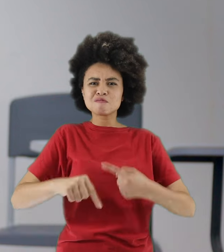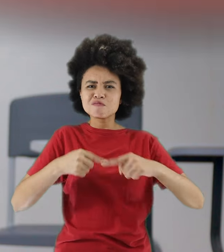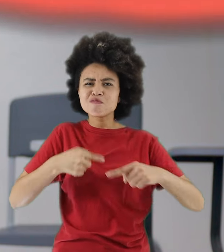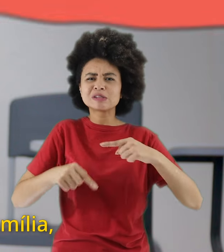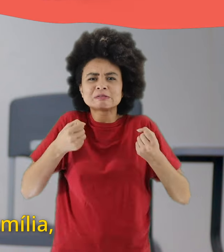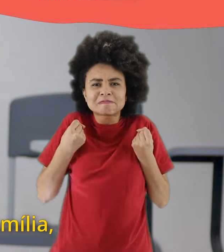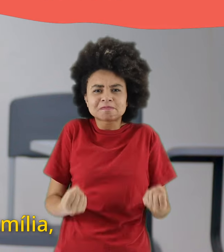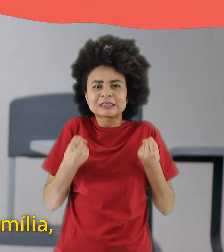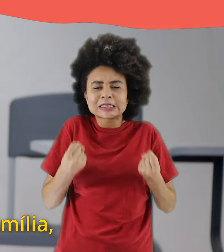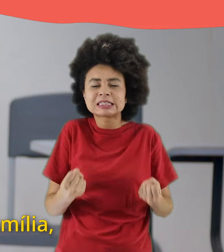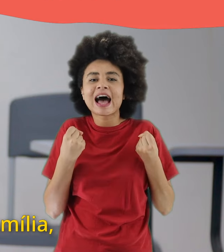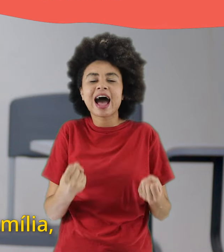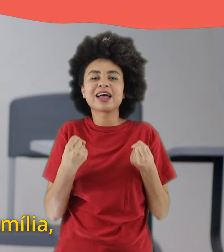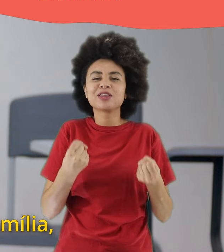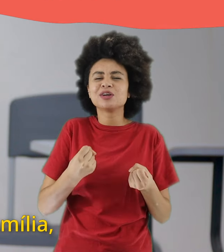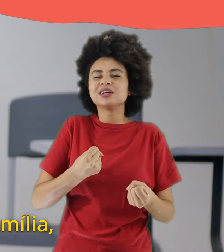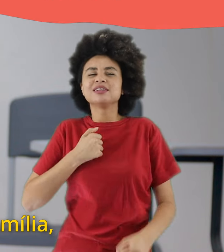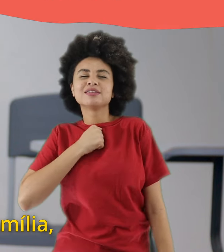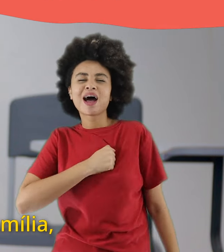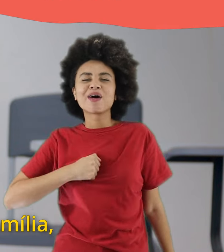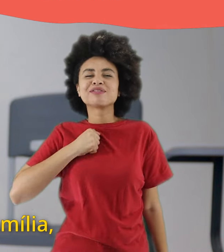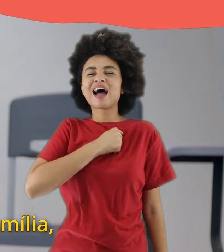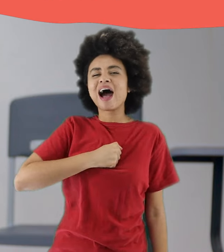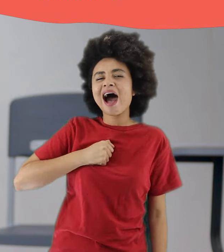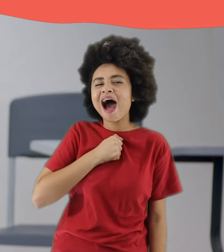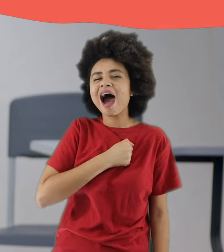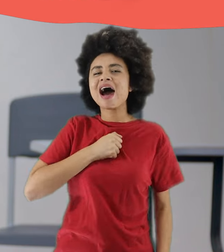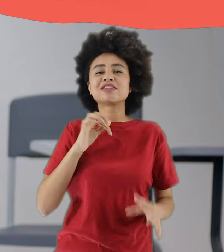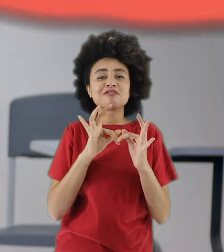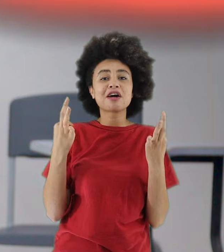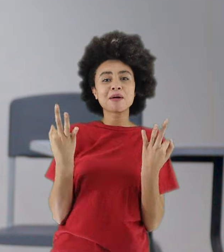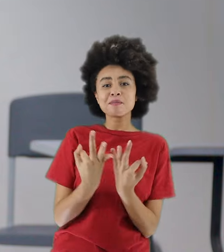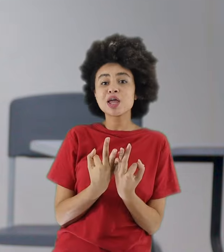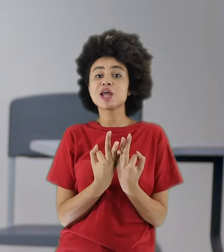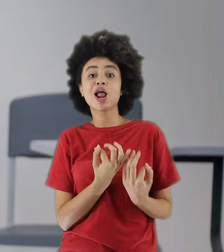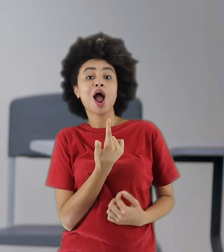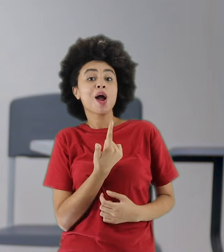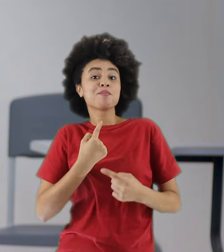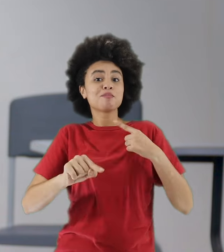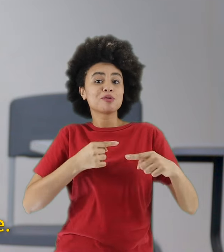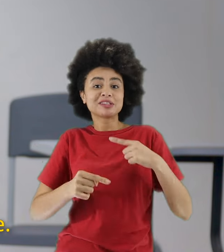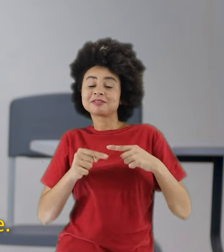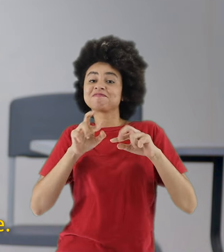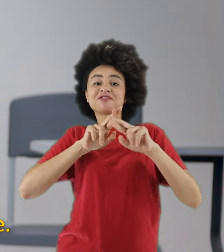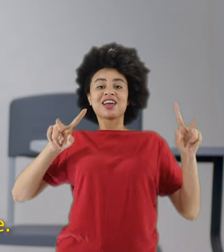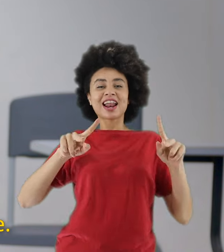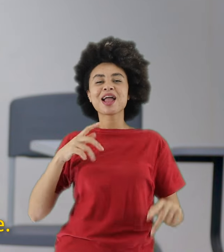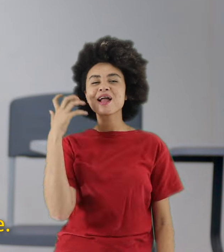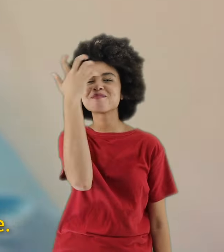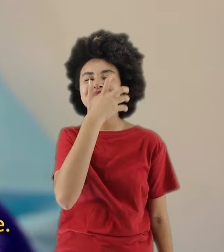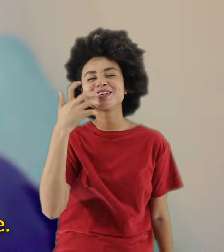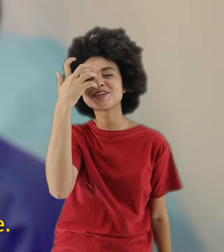forte. Quando a gente está, aquela coisa, a saudade da família, a gente bota outro tipo de música. E quando a gente está